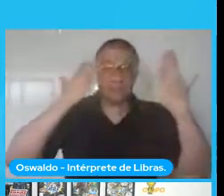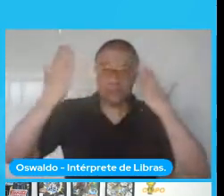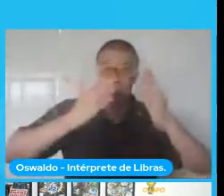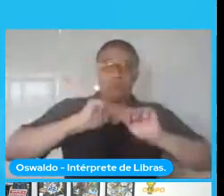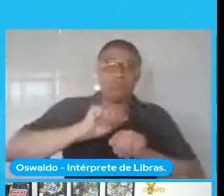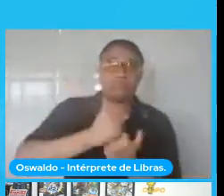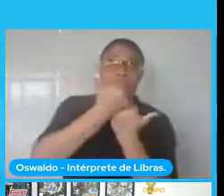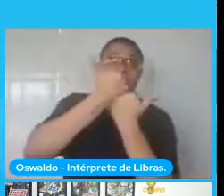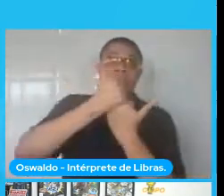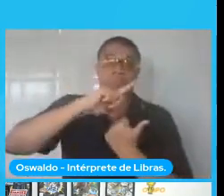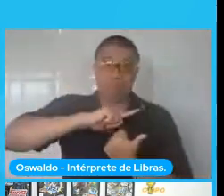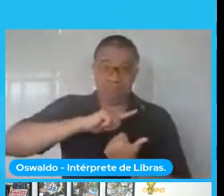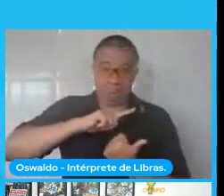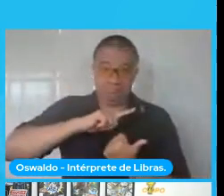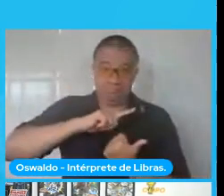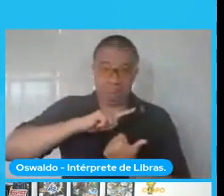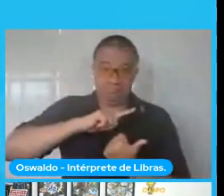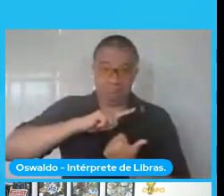a parte de visão computacional.